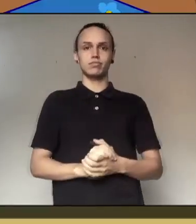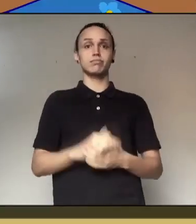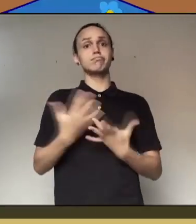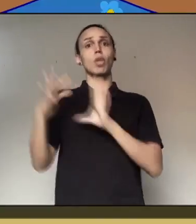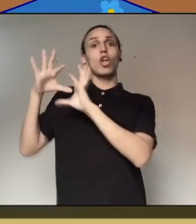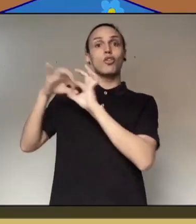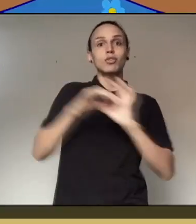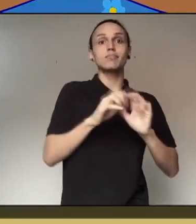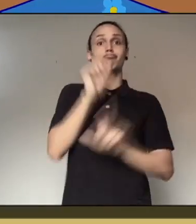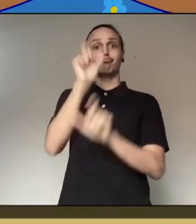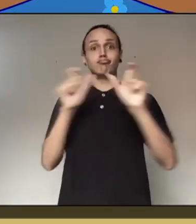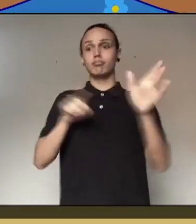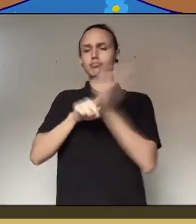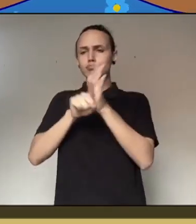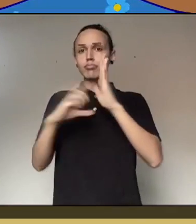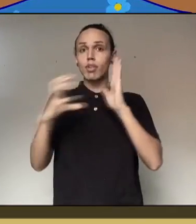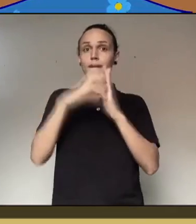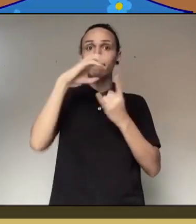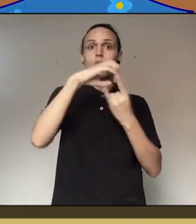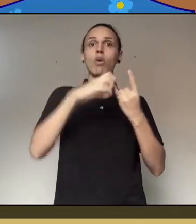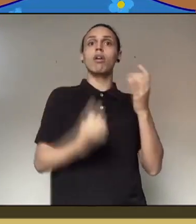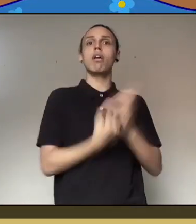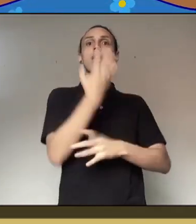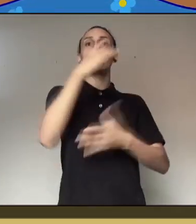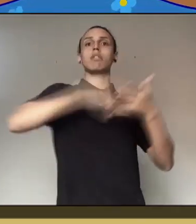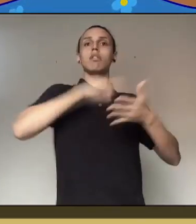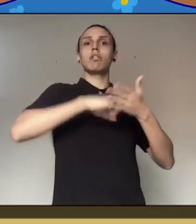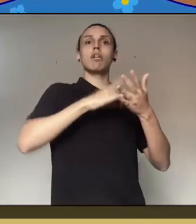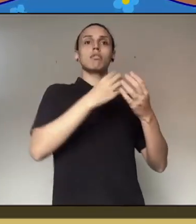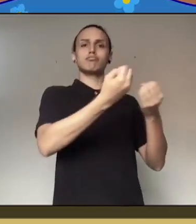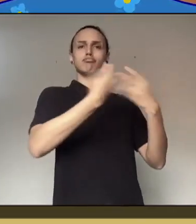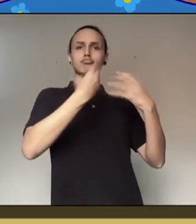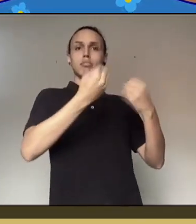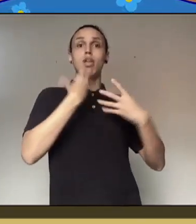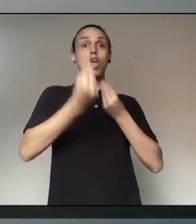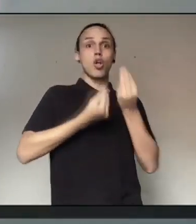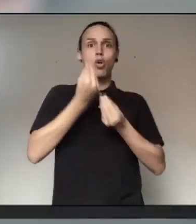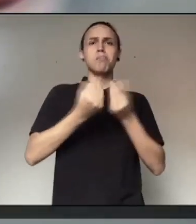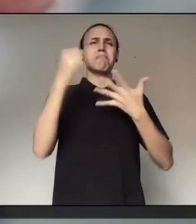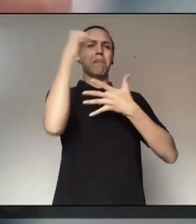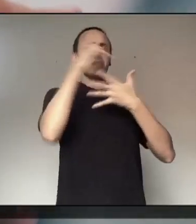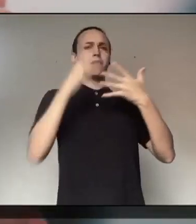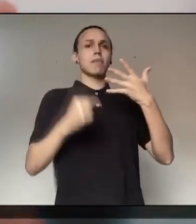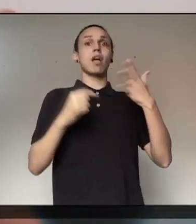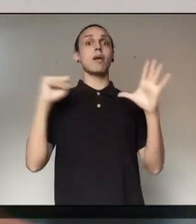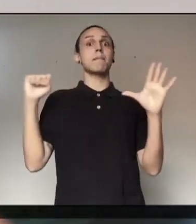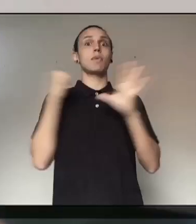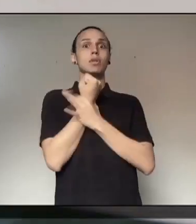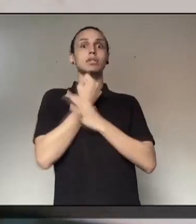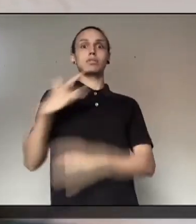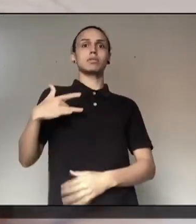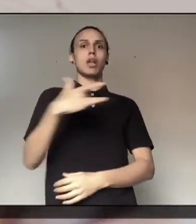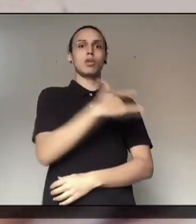as escolas devem adotar diversas medidas de prevenção contra a doença. Neste contexto, pesquisadores da Fiocruz